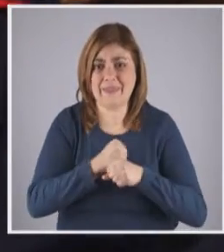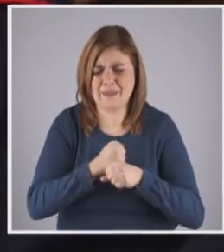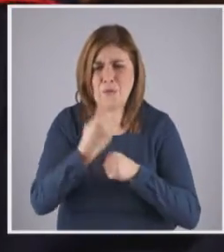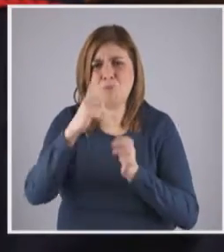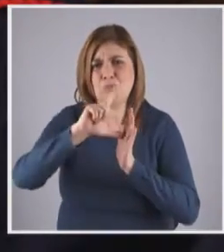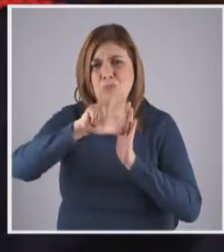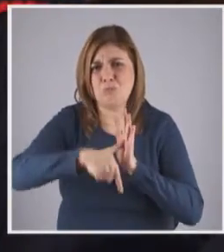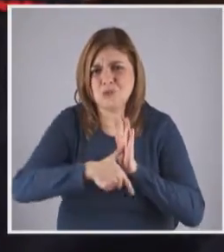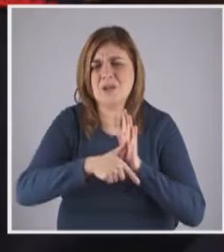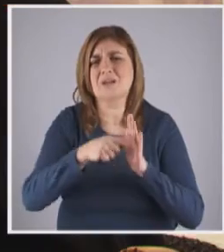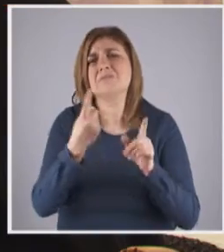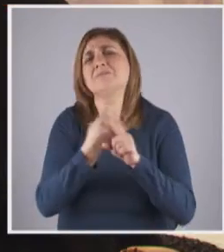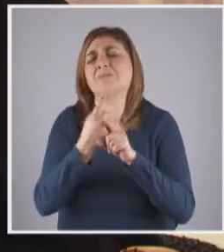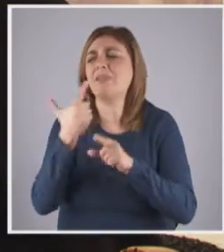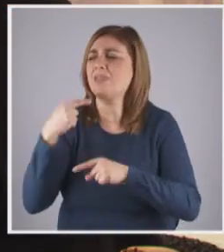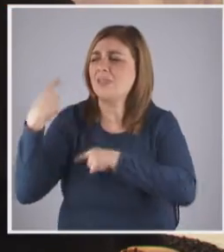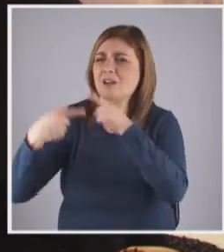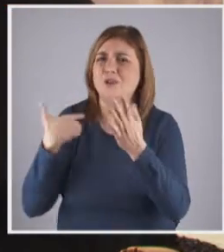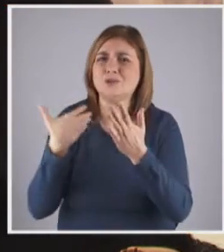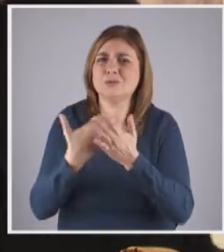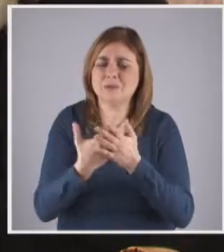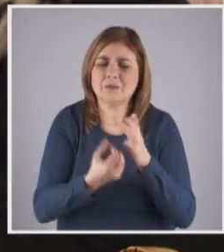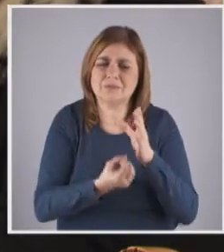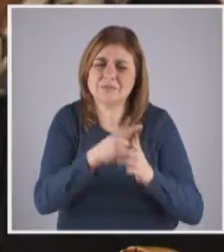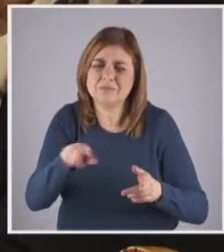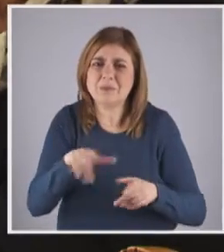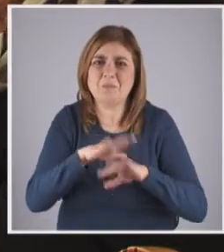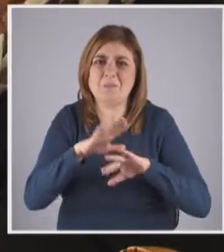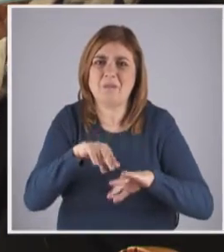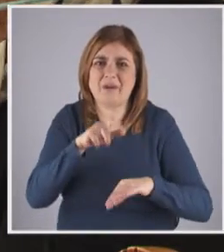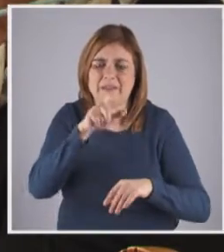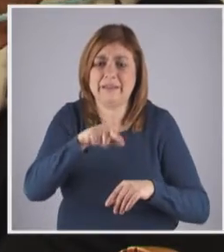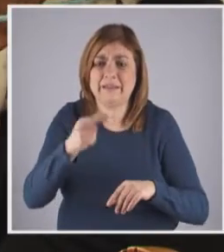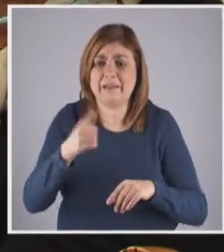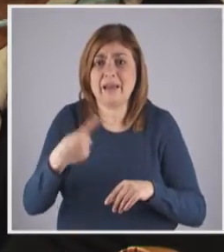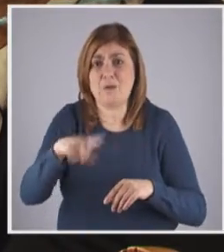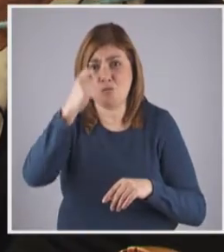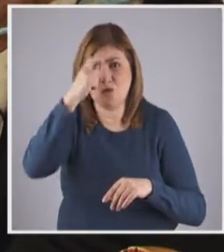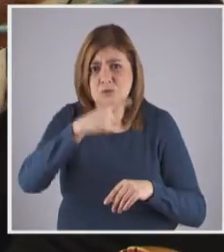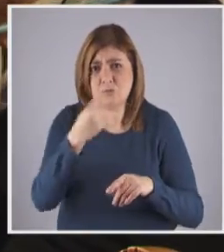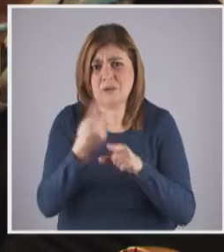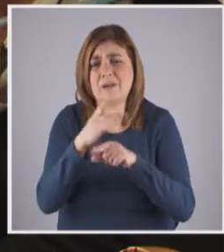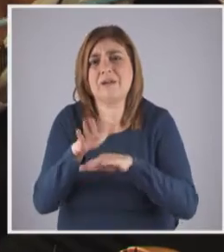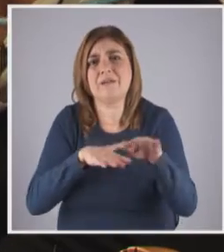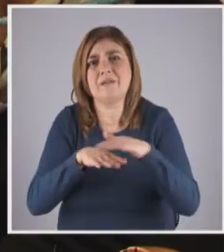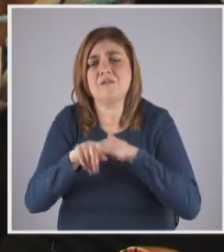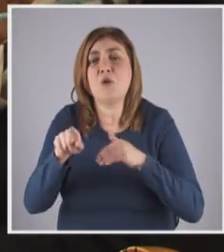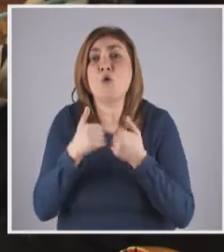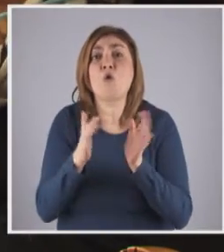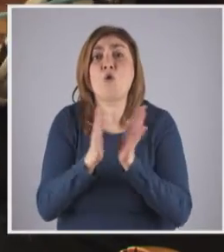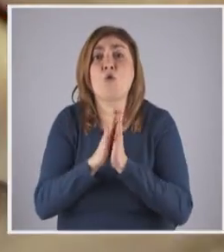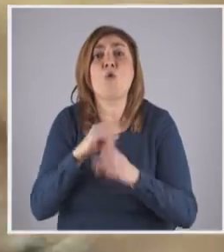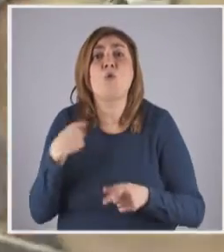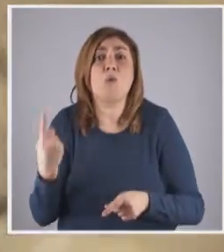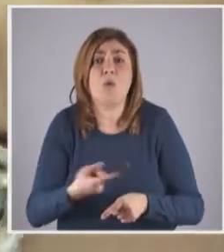onde os lavouros tradicionais rejuvenescem graças ao design. Há uma história por trás das coisas que são feitas, não é? E todos nós